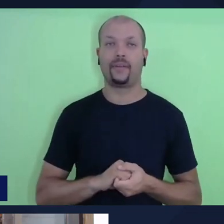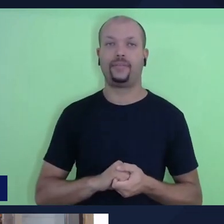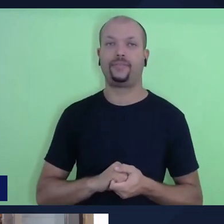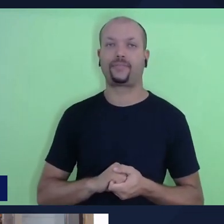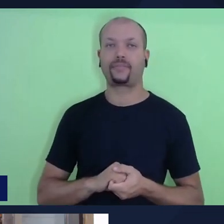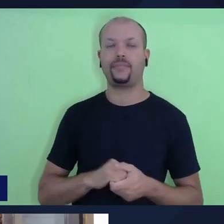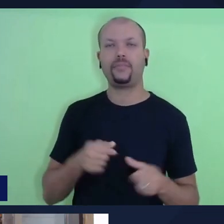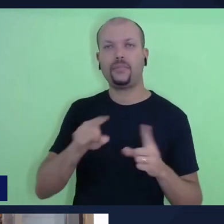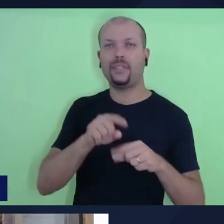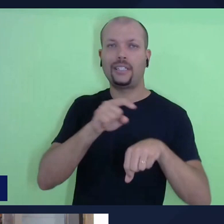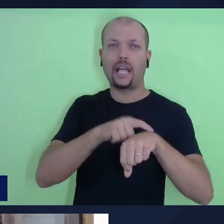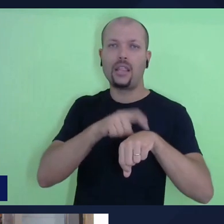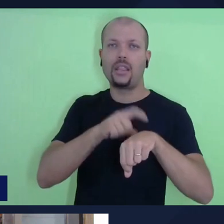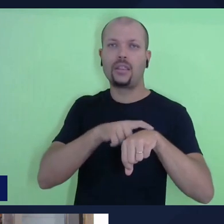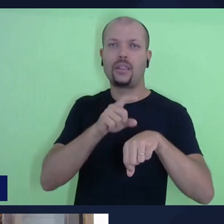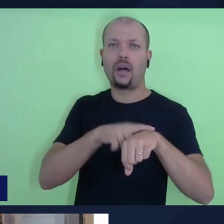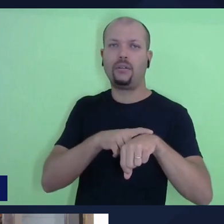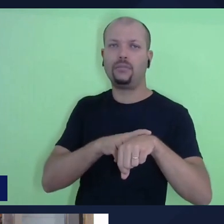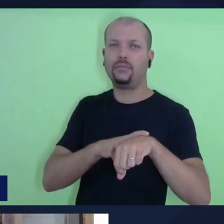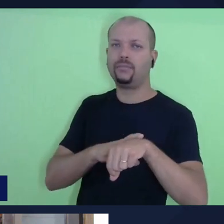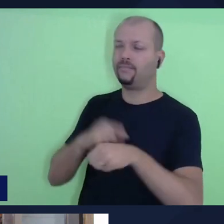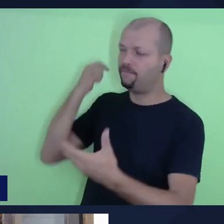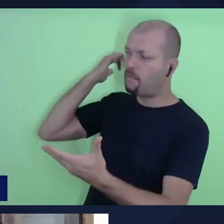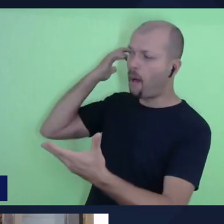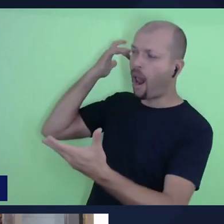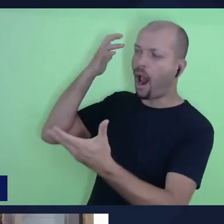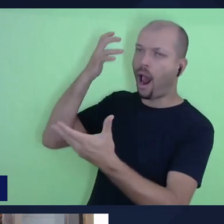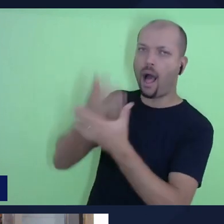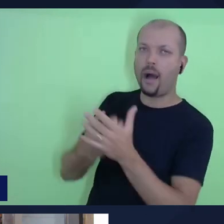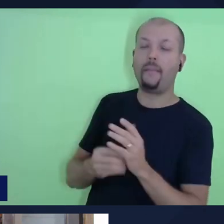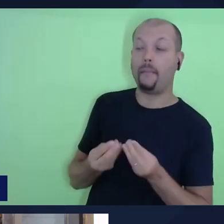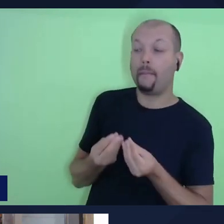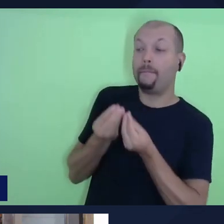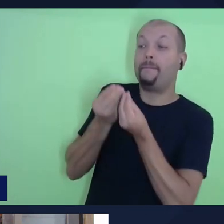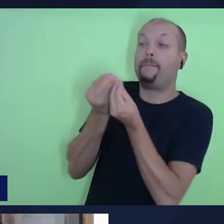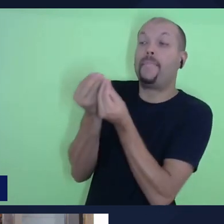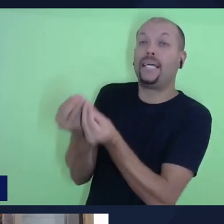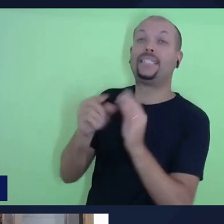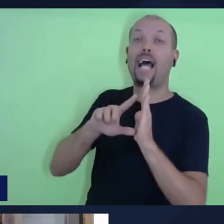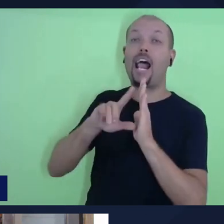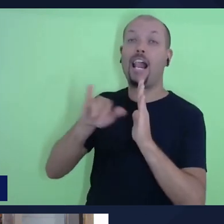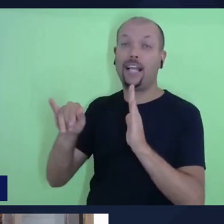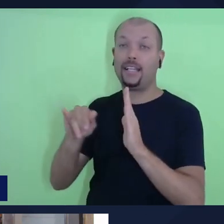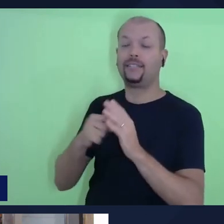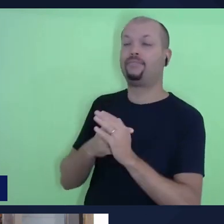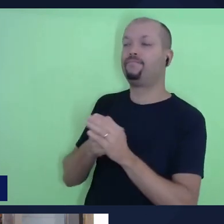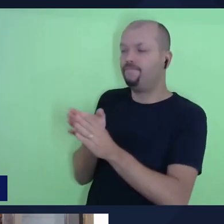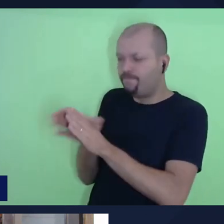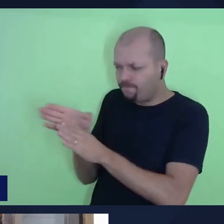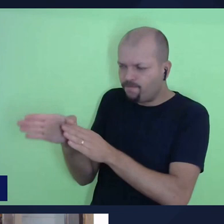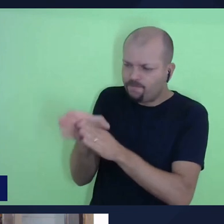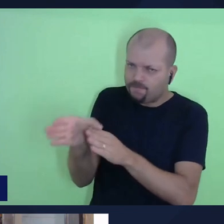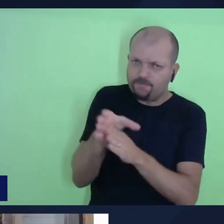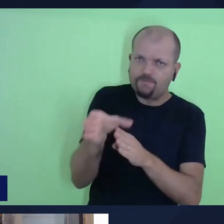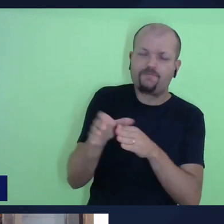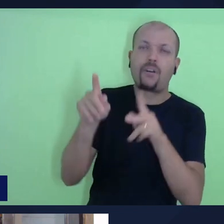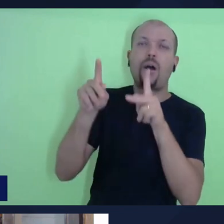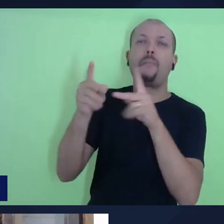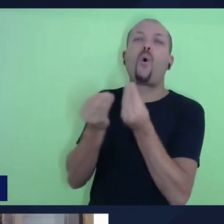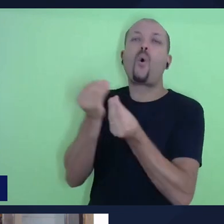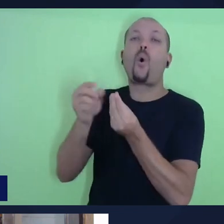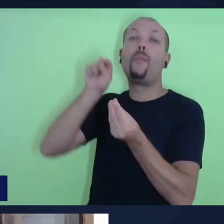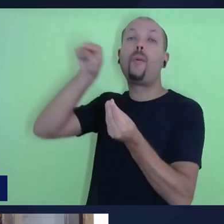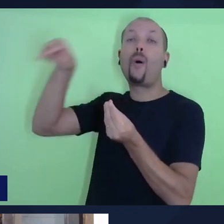momento de revisitar e de dar leis e de dar orientações, de dar diretrizes de como vai funcionar esse